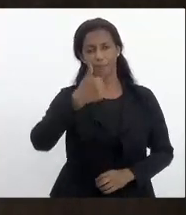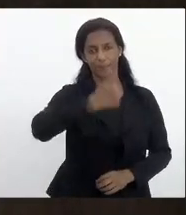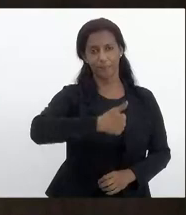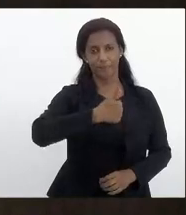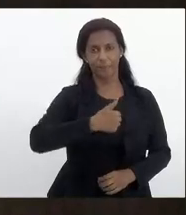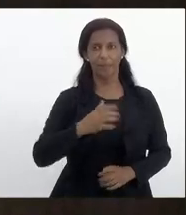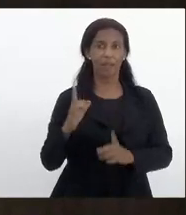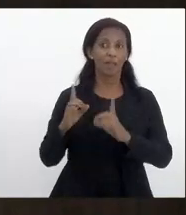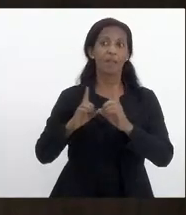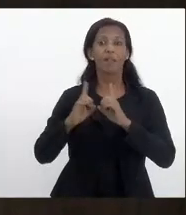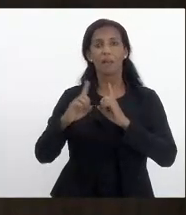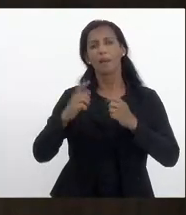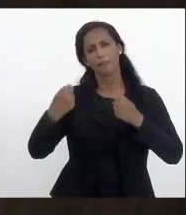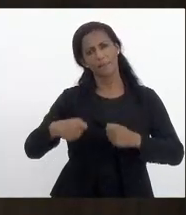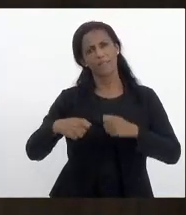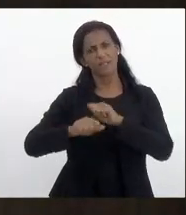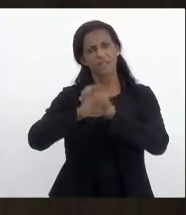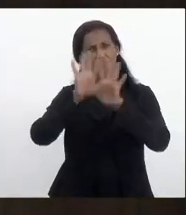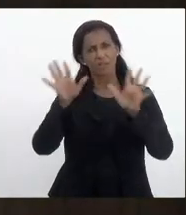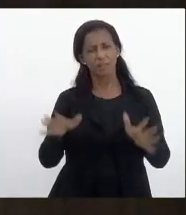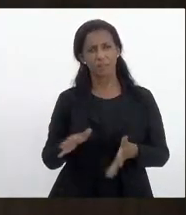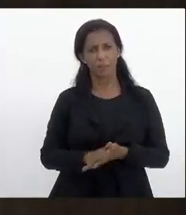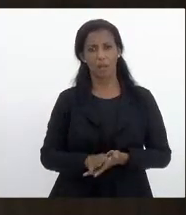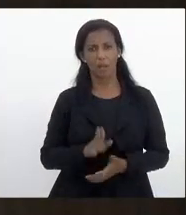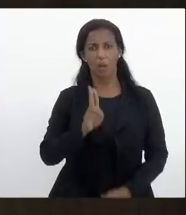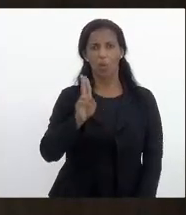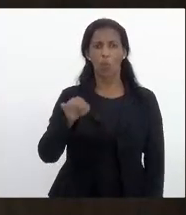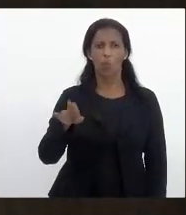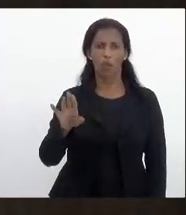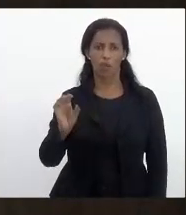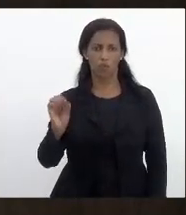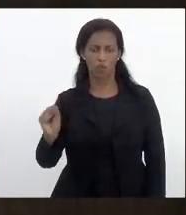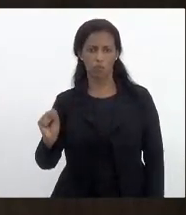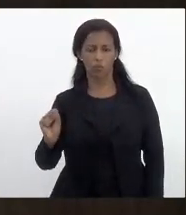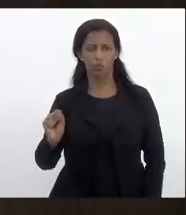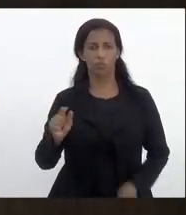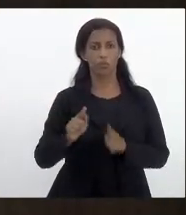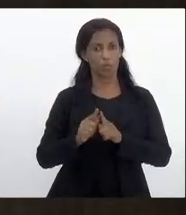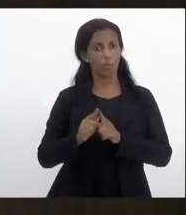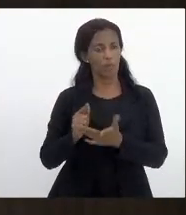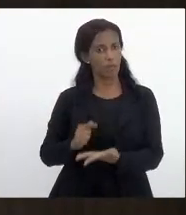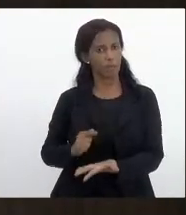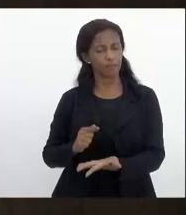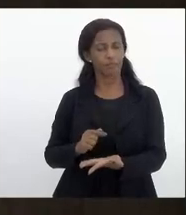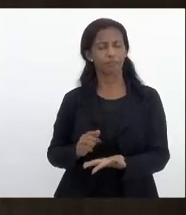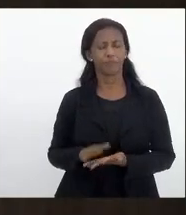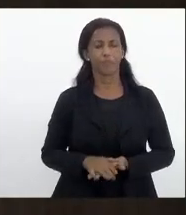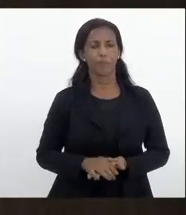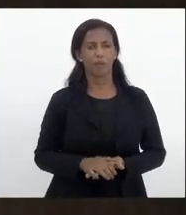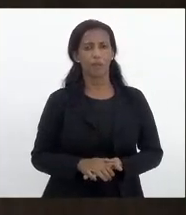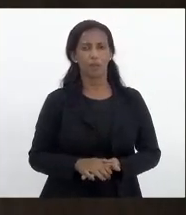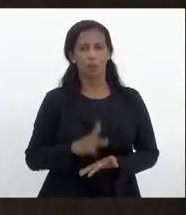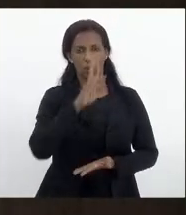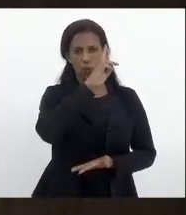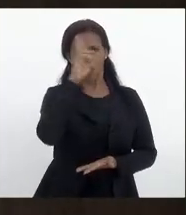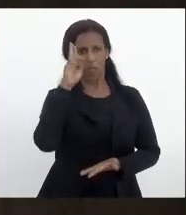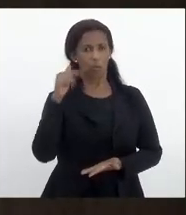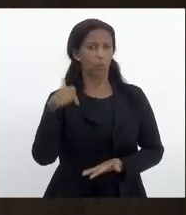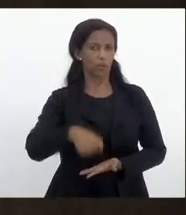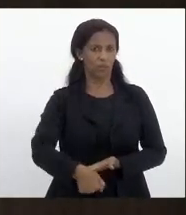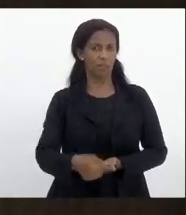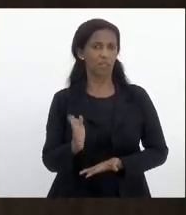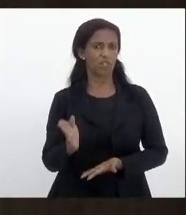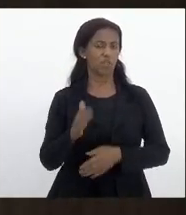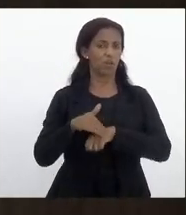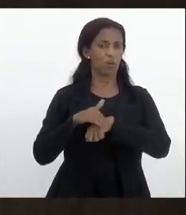esse é o debate que precisa ser esclarecido a UEF por exemplo o reitor estava aqui agora há pouco conversou com vossa excelência com o presidente André